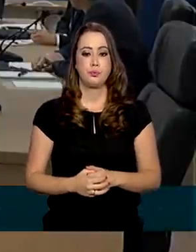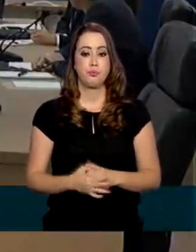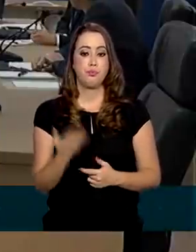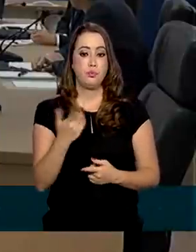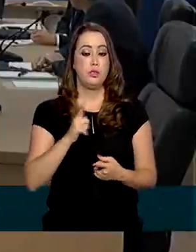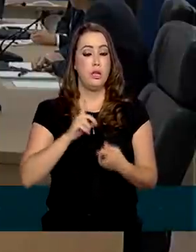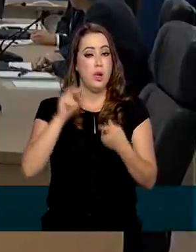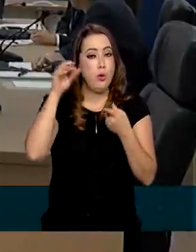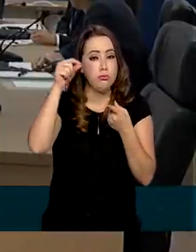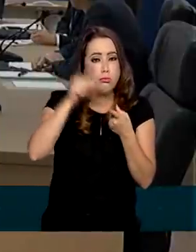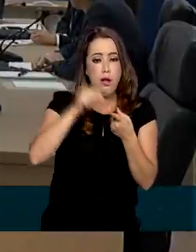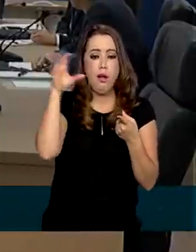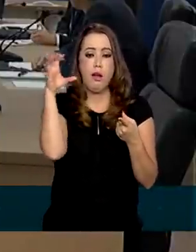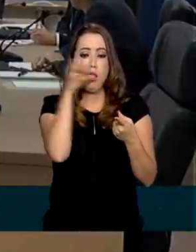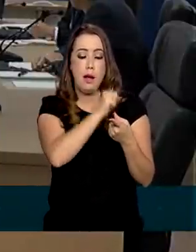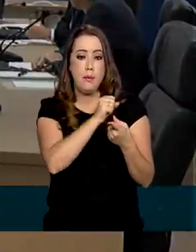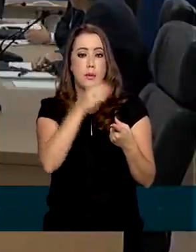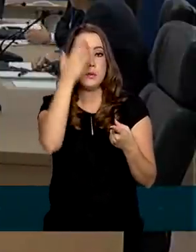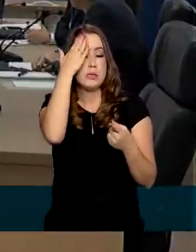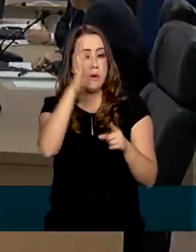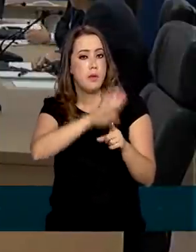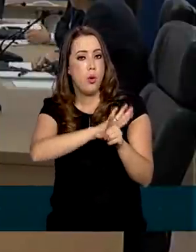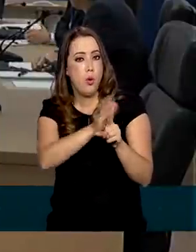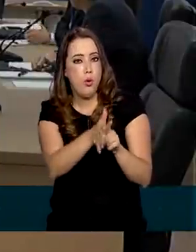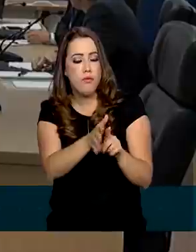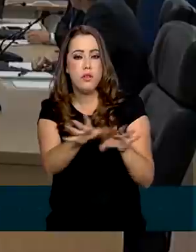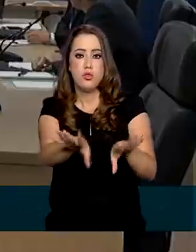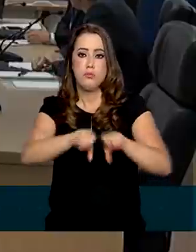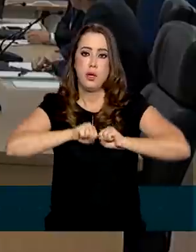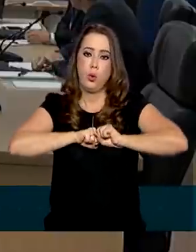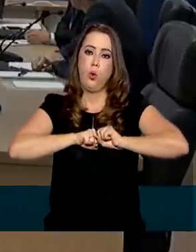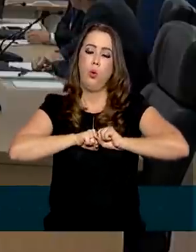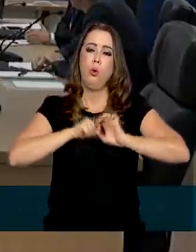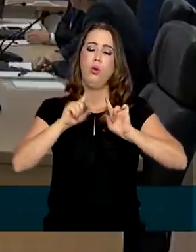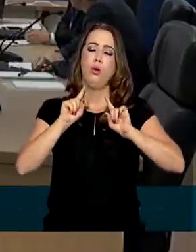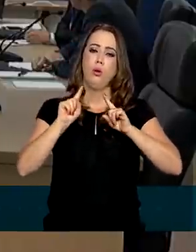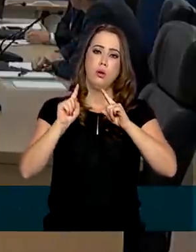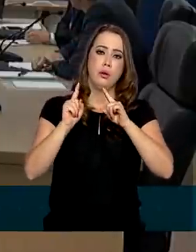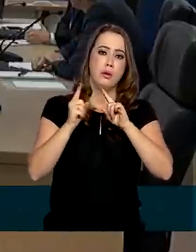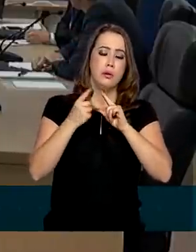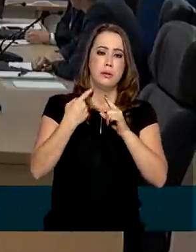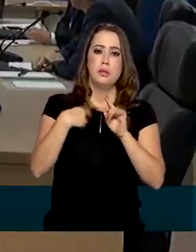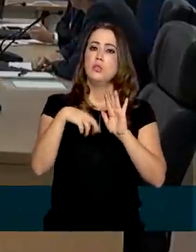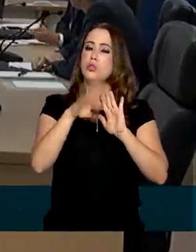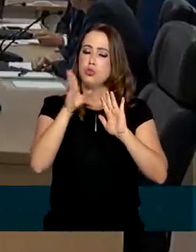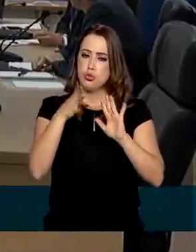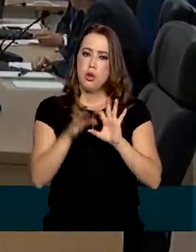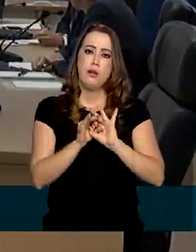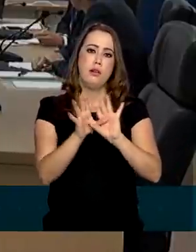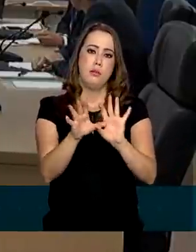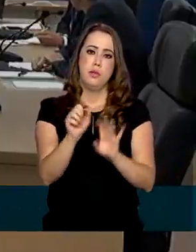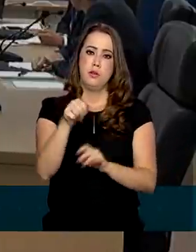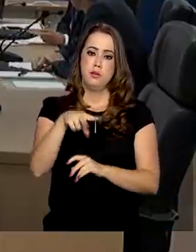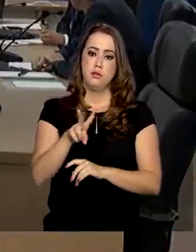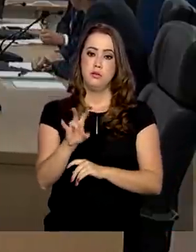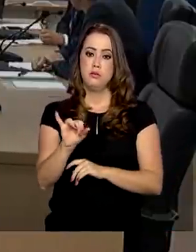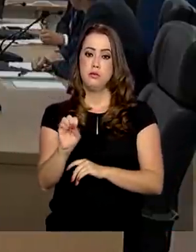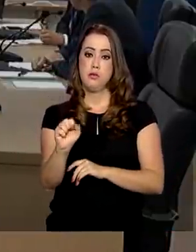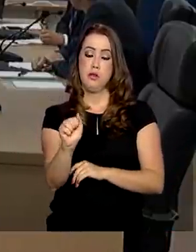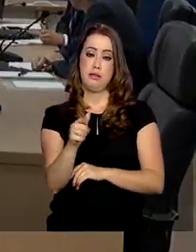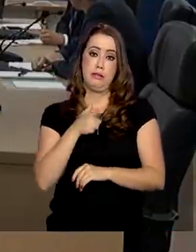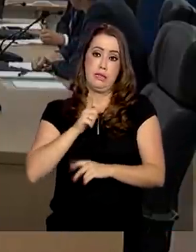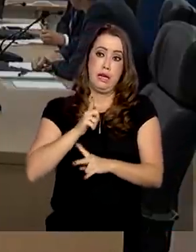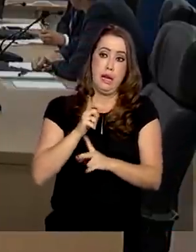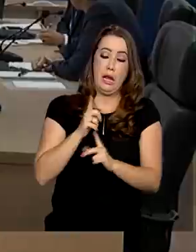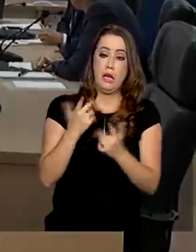para a Covid-19, devidamente registrados pela Anvisa, possuem limites de